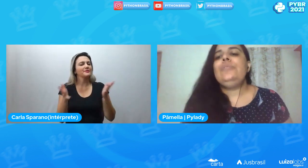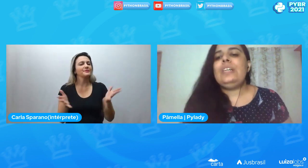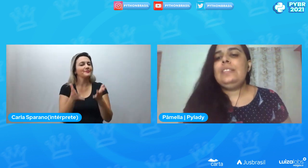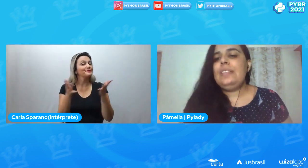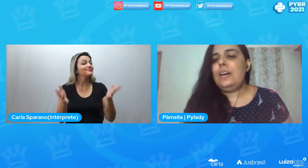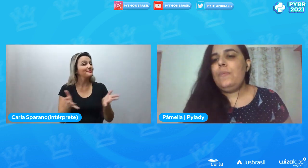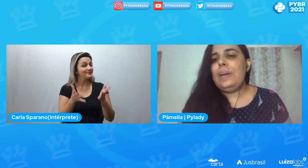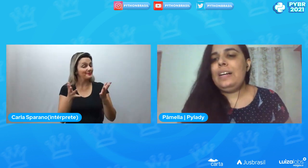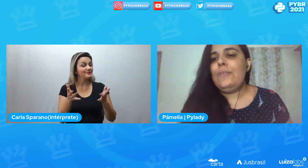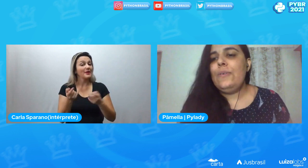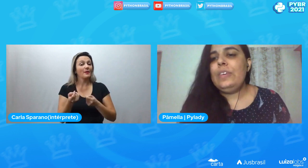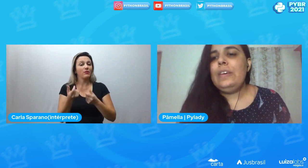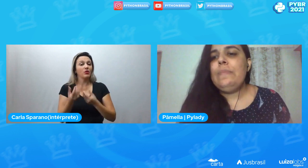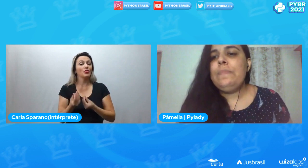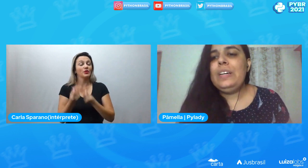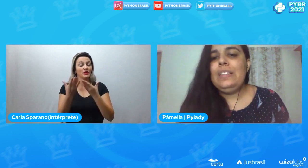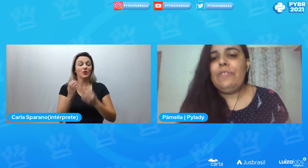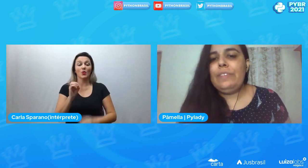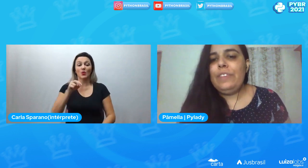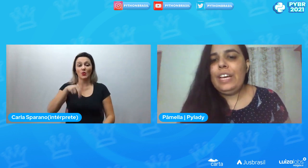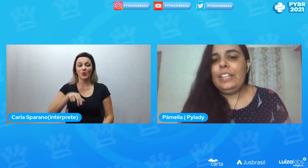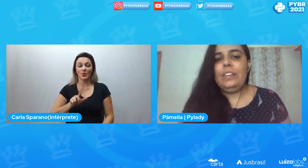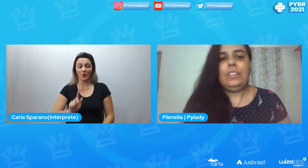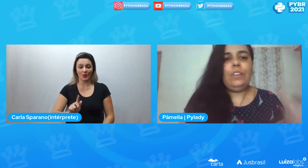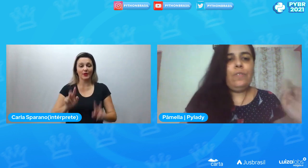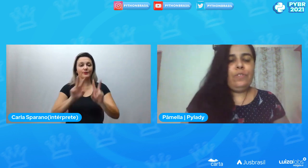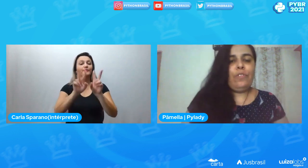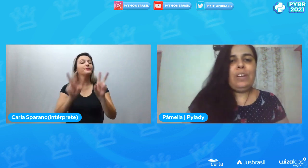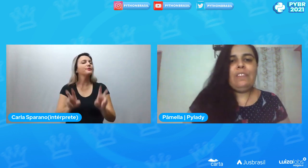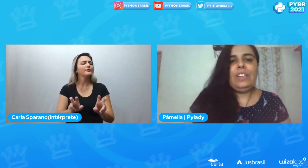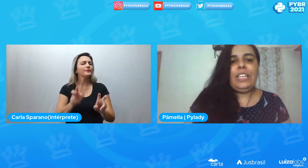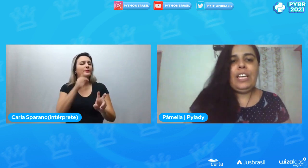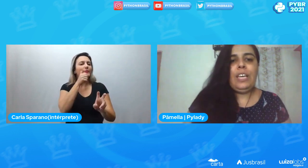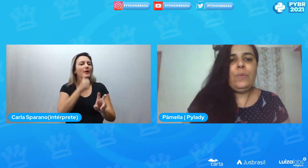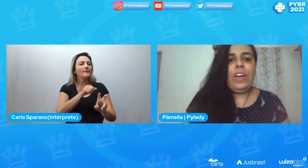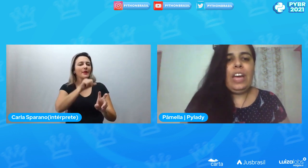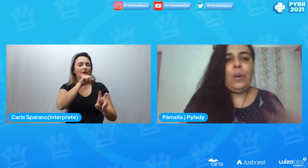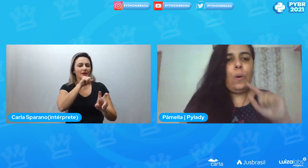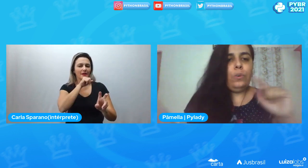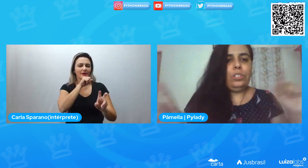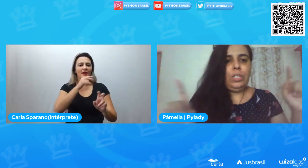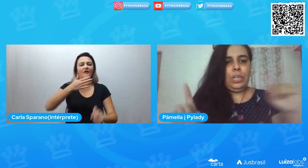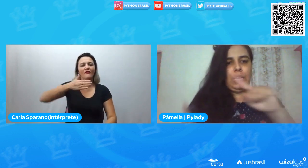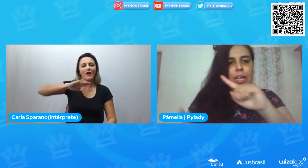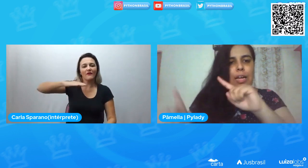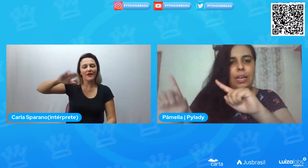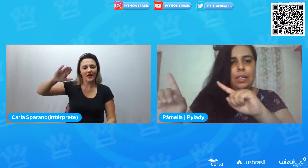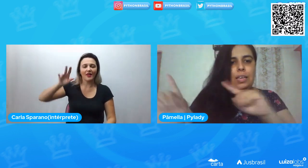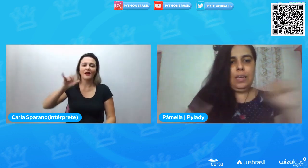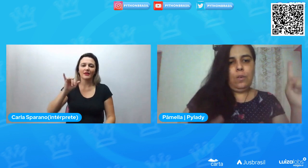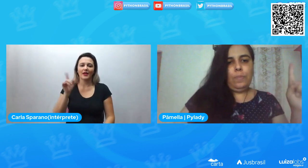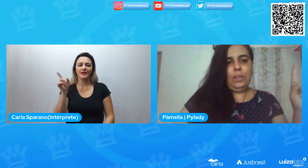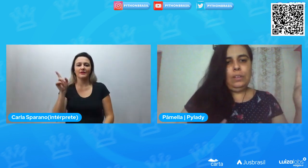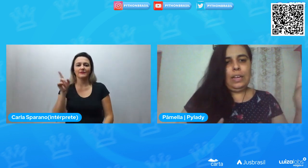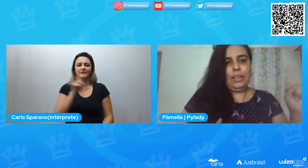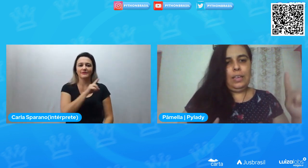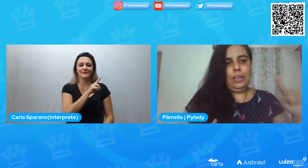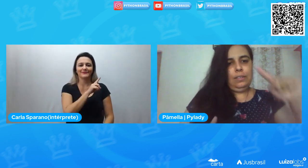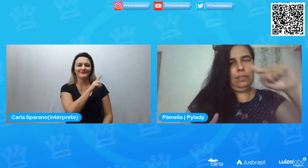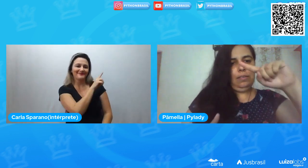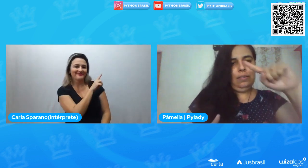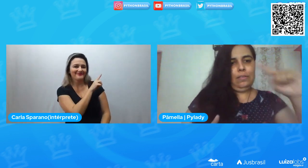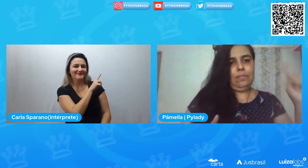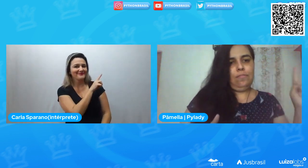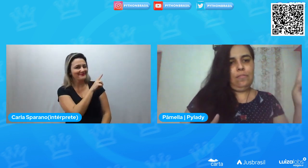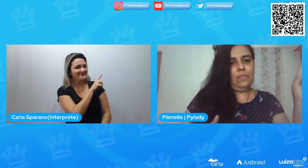de doação para a ONG Mães da Tavela, que eu vou informar que vai ter aqui um QR Code. Aqui, opa, aqui.